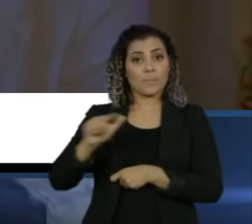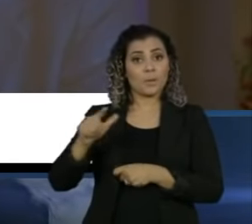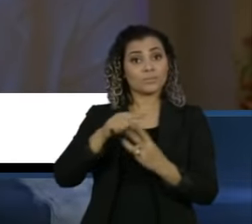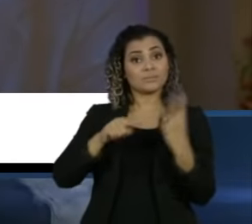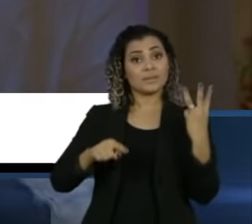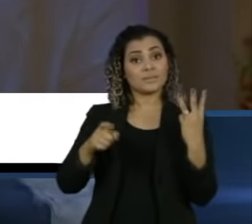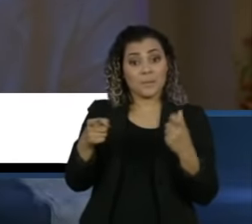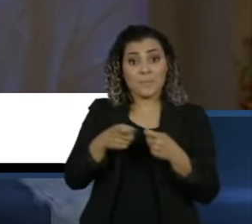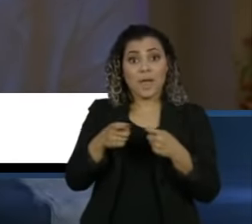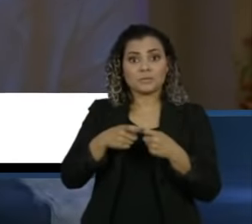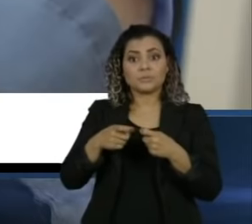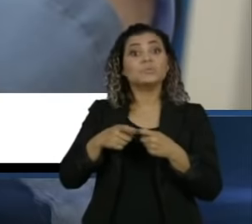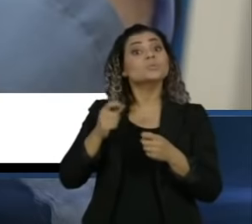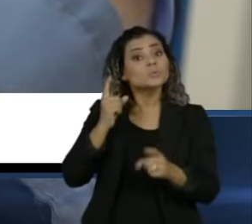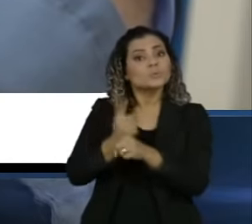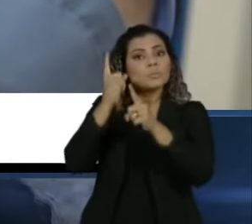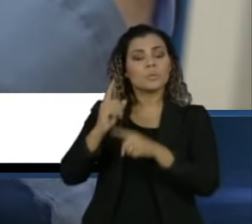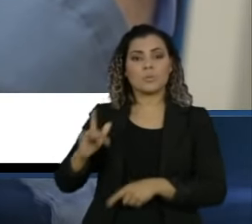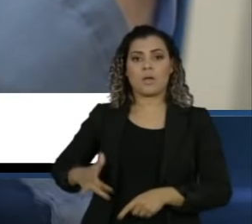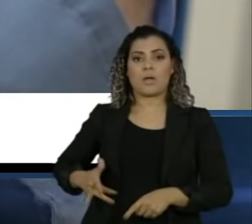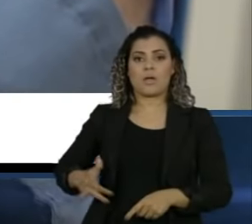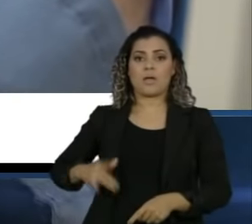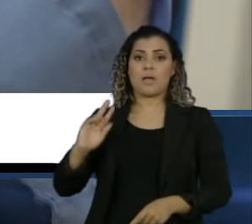que descobriu a hepatite C.